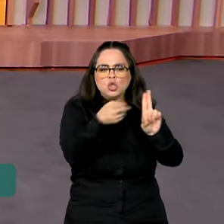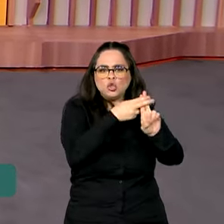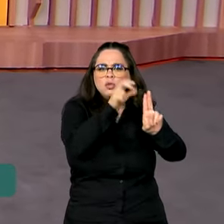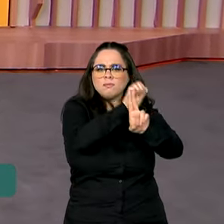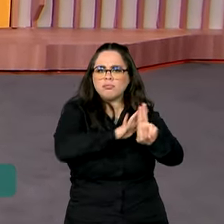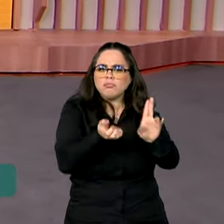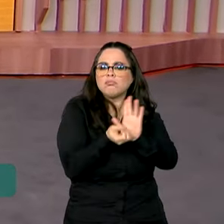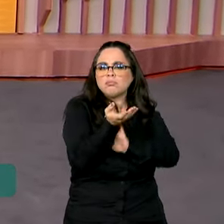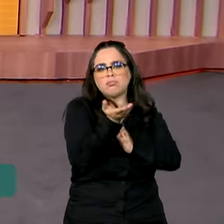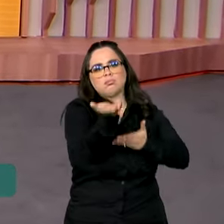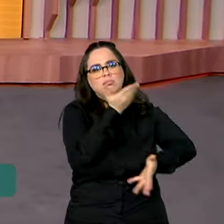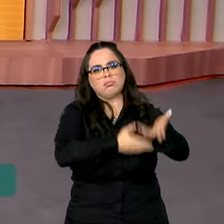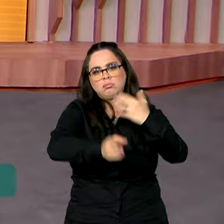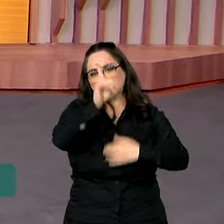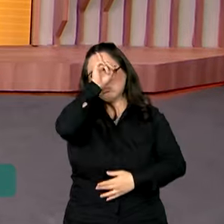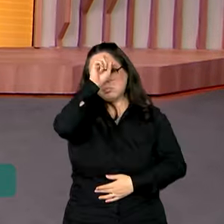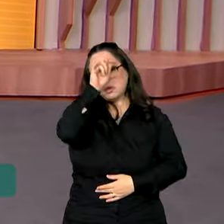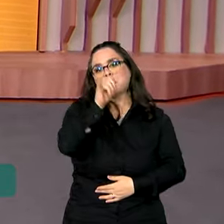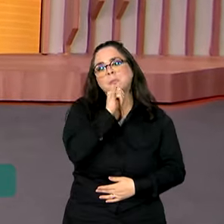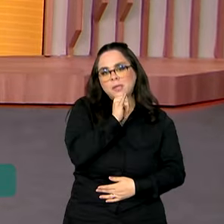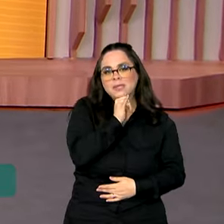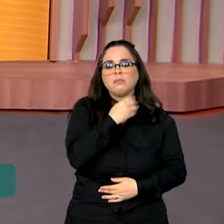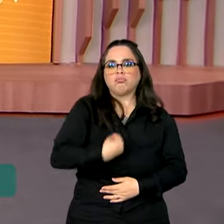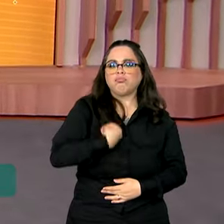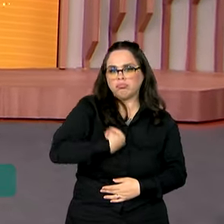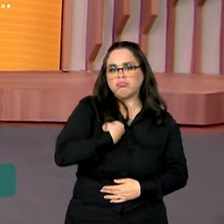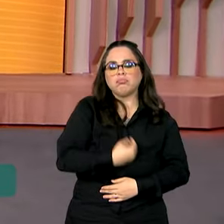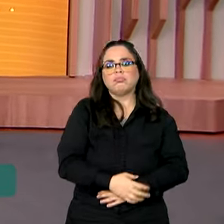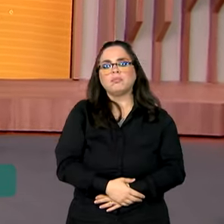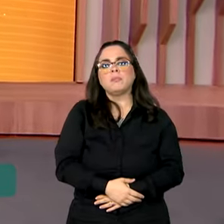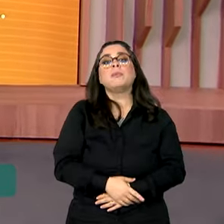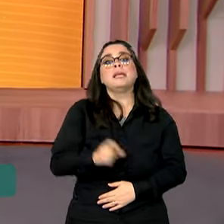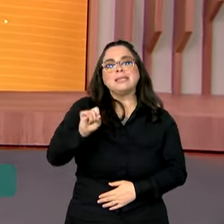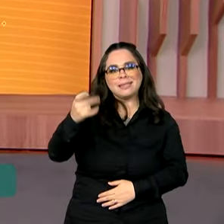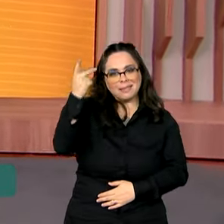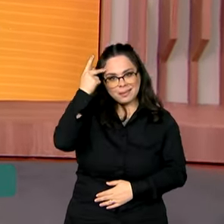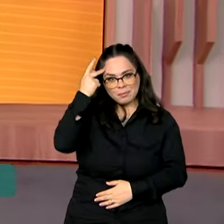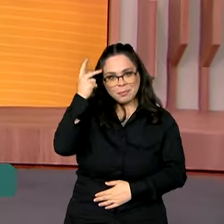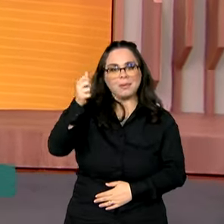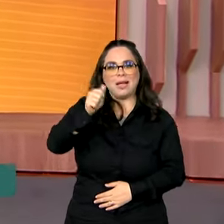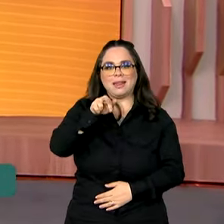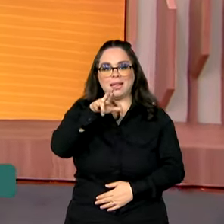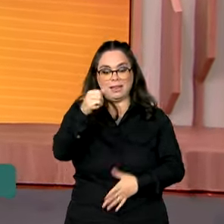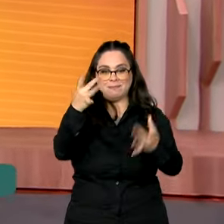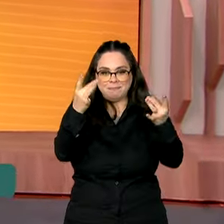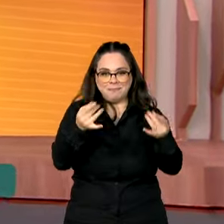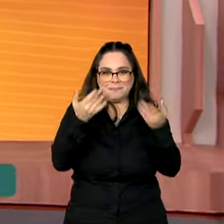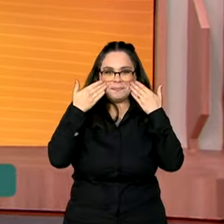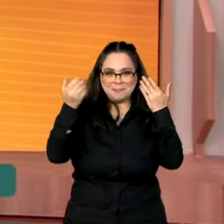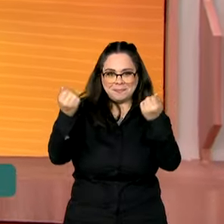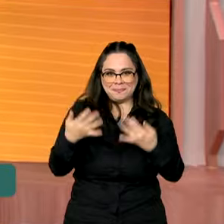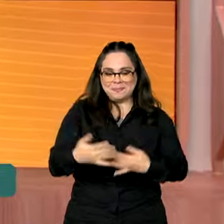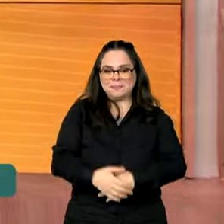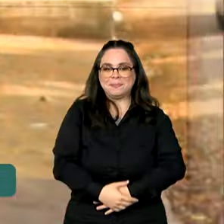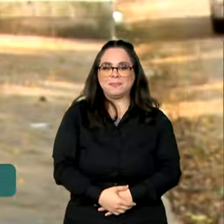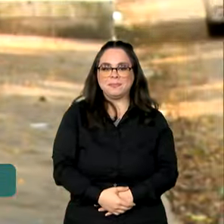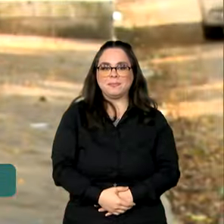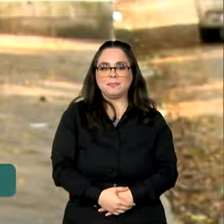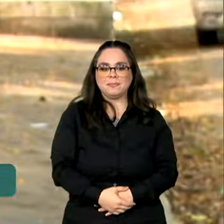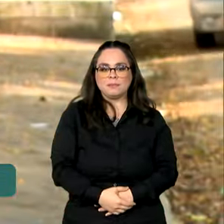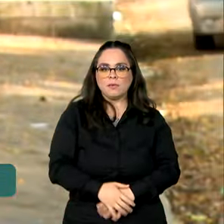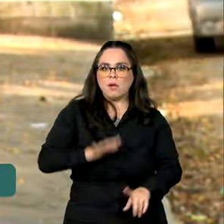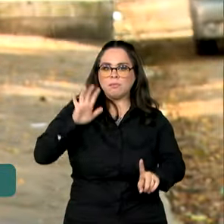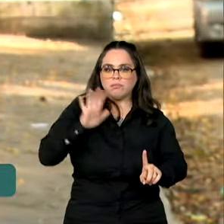Saúde oferece atendimento em hospitais de referência. De São Paulo, Adriana Natale tem as informações. Os